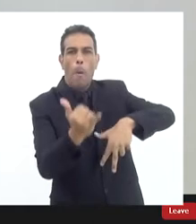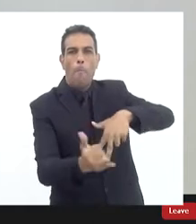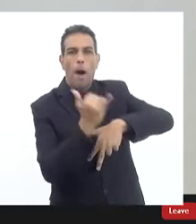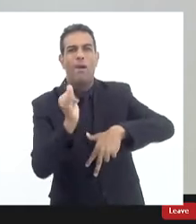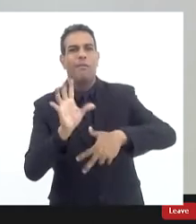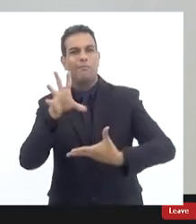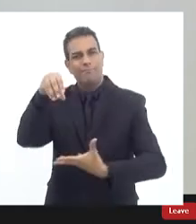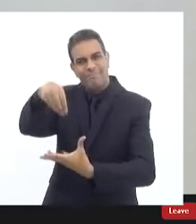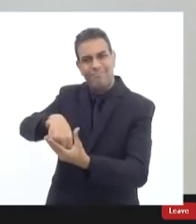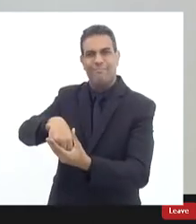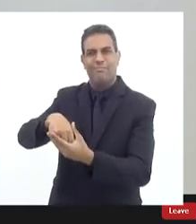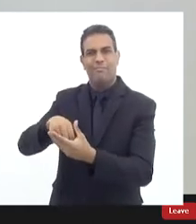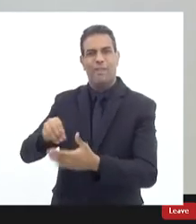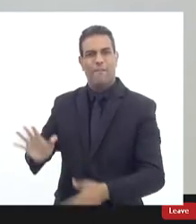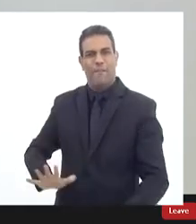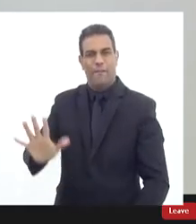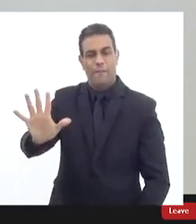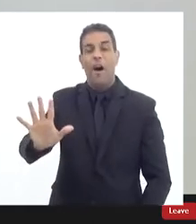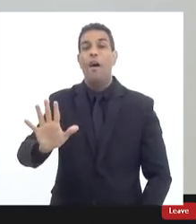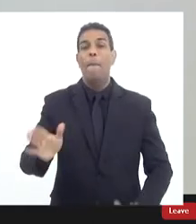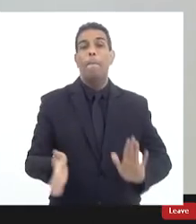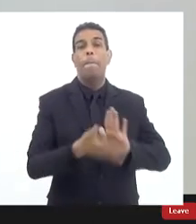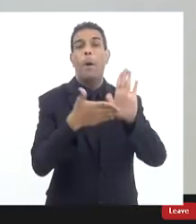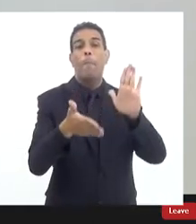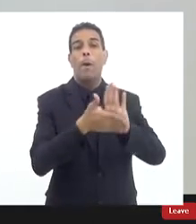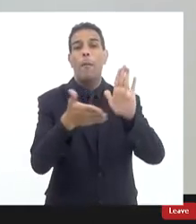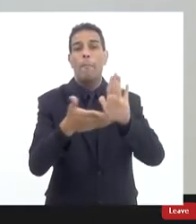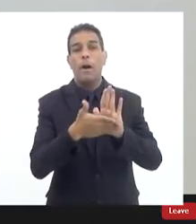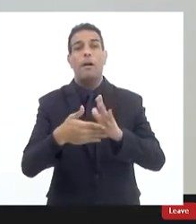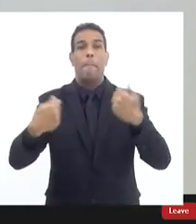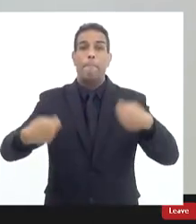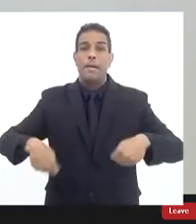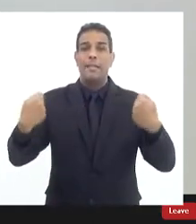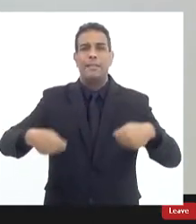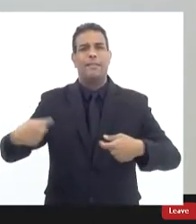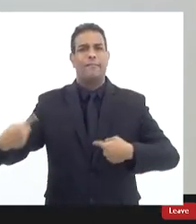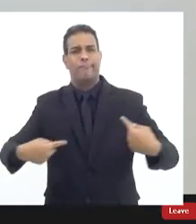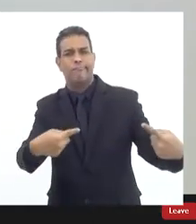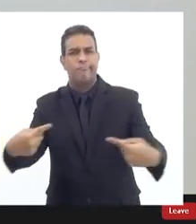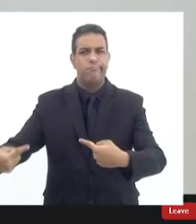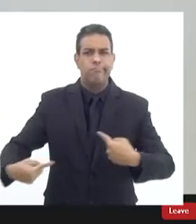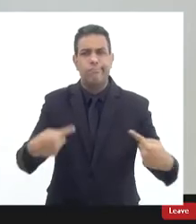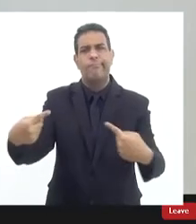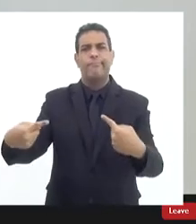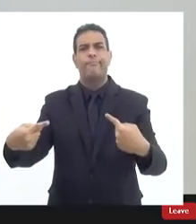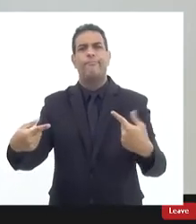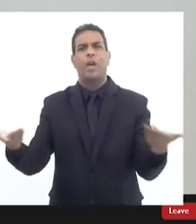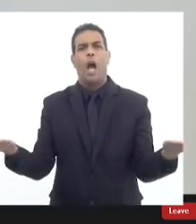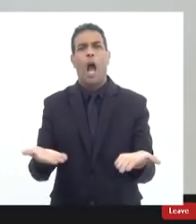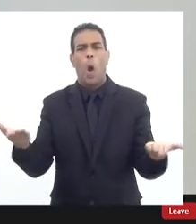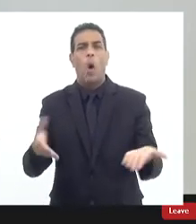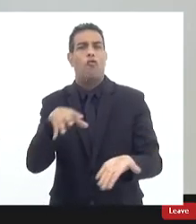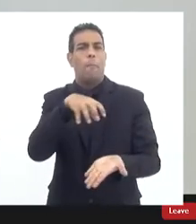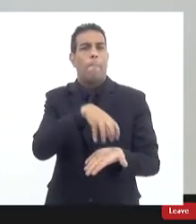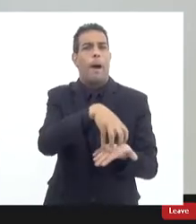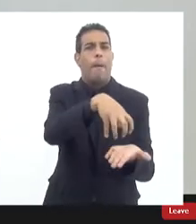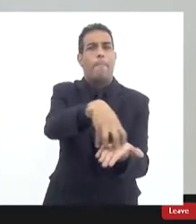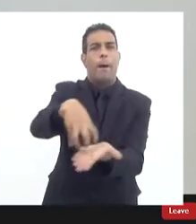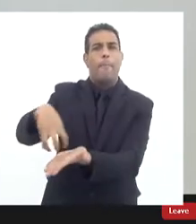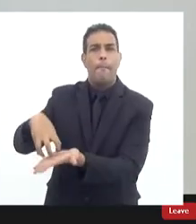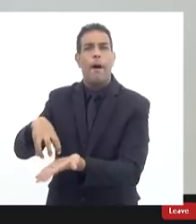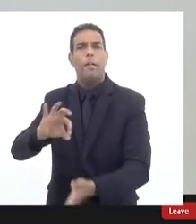essa é uma proposta que precisa ser debatida demanda claro um debate interno dentro das suas corporações e